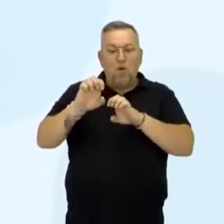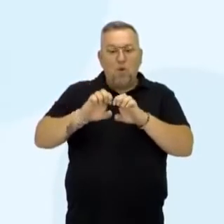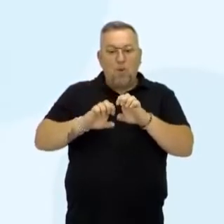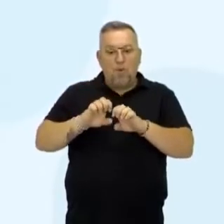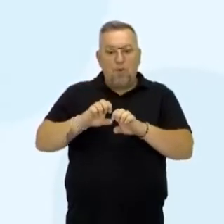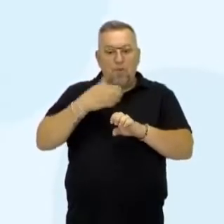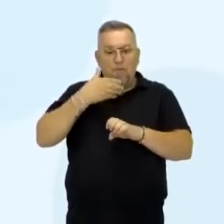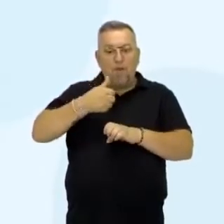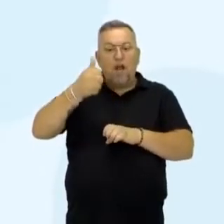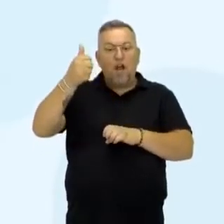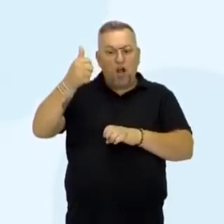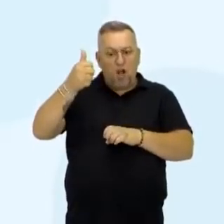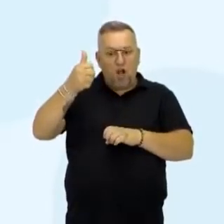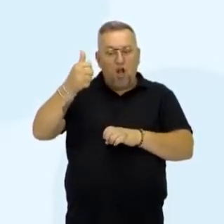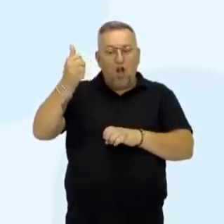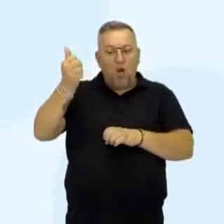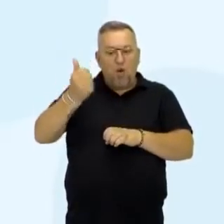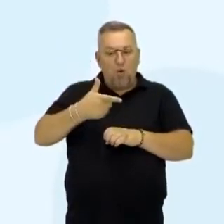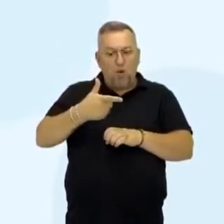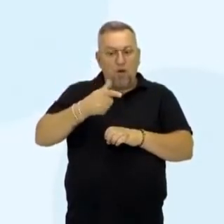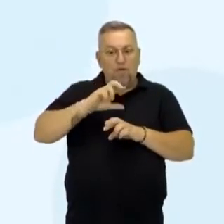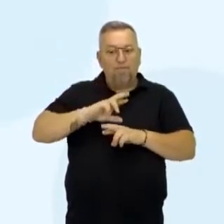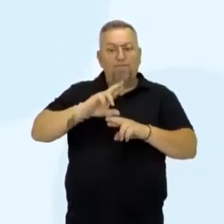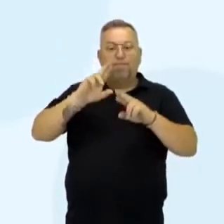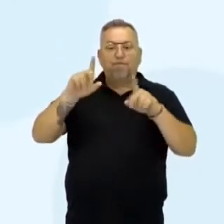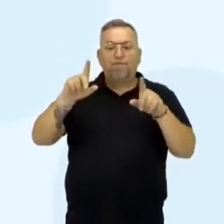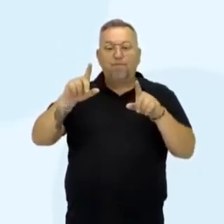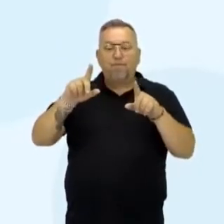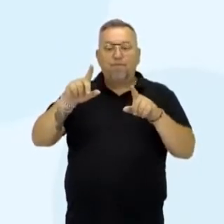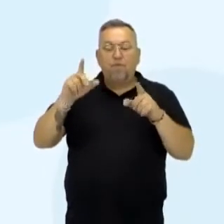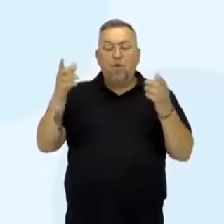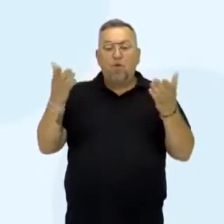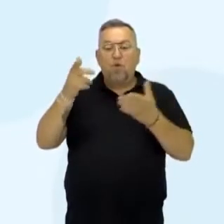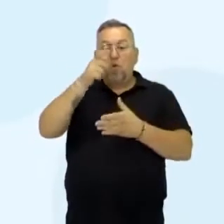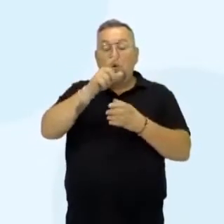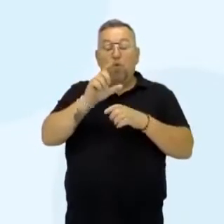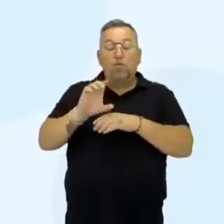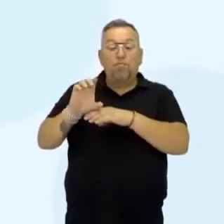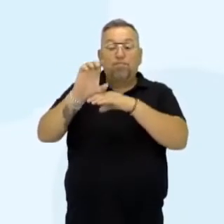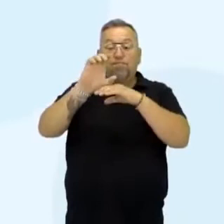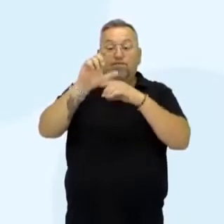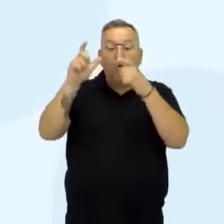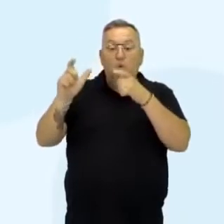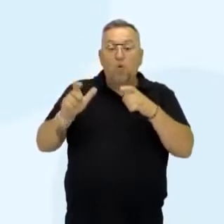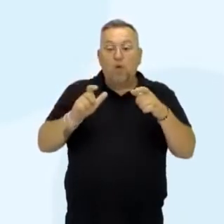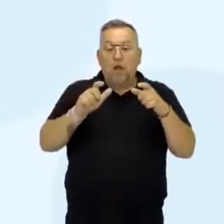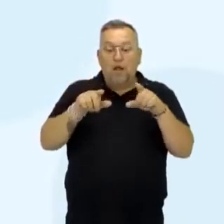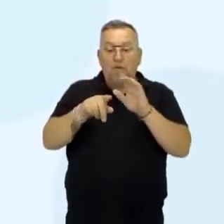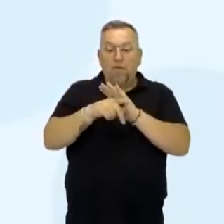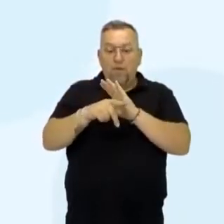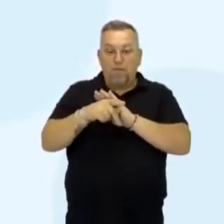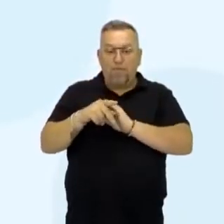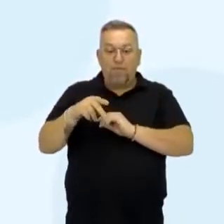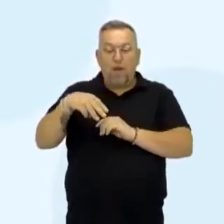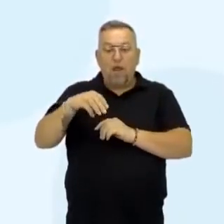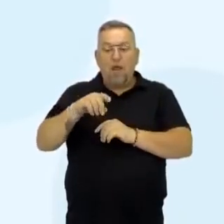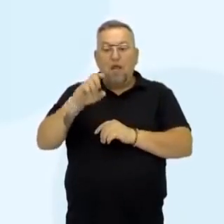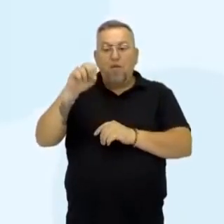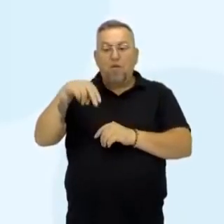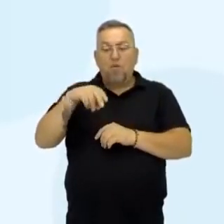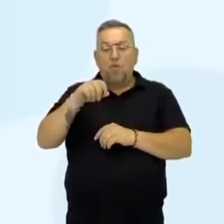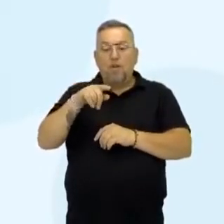um pouco melhor e até diferenciada do que outras regiões. Bem, Milton Santos até